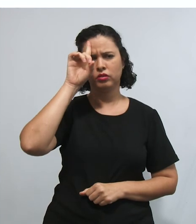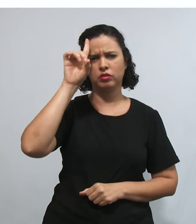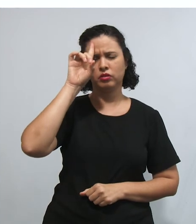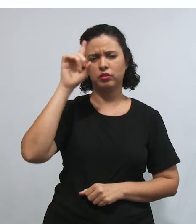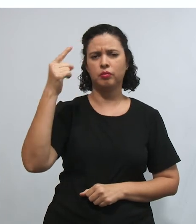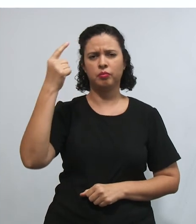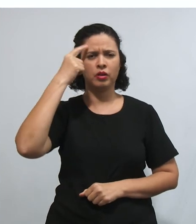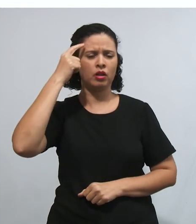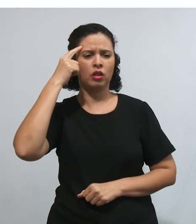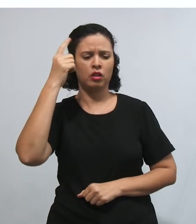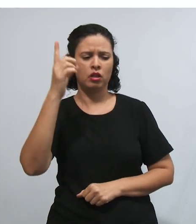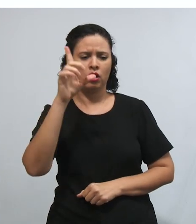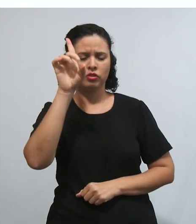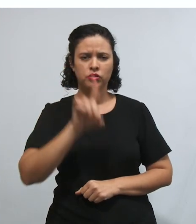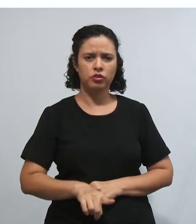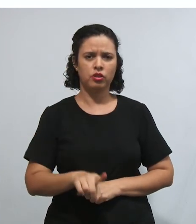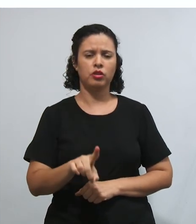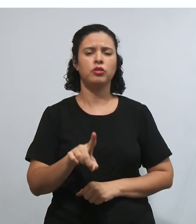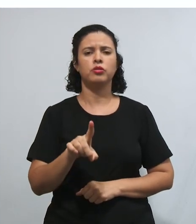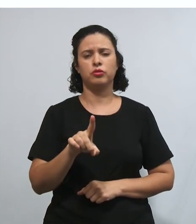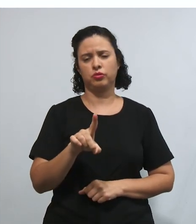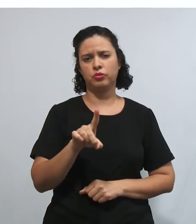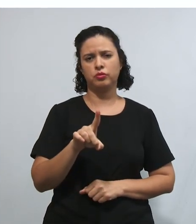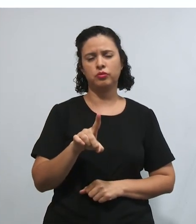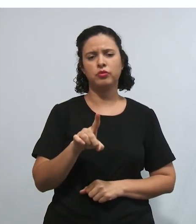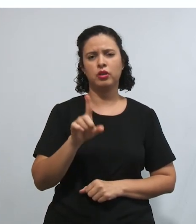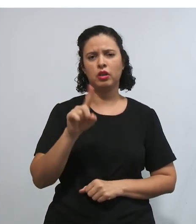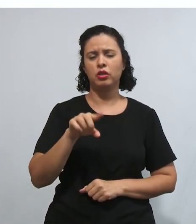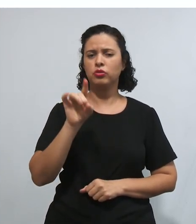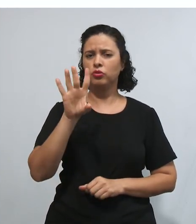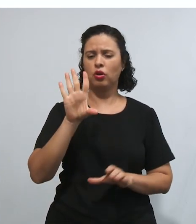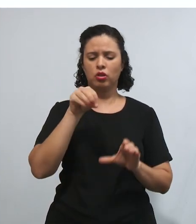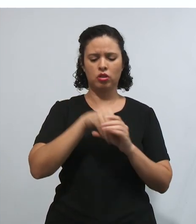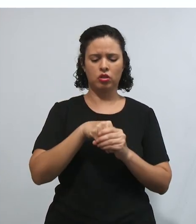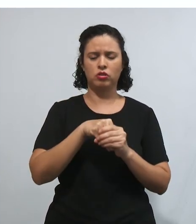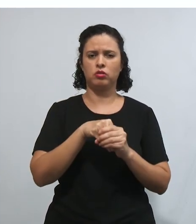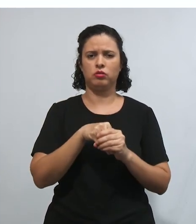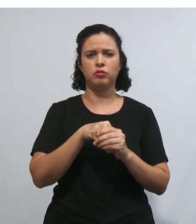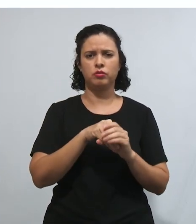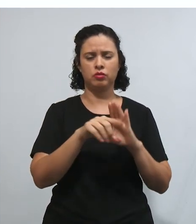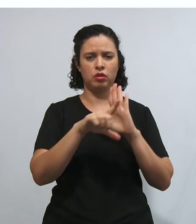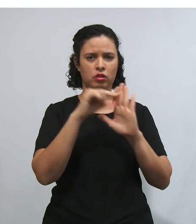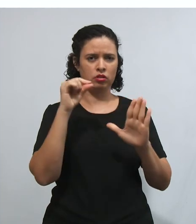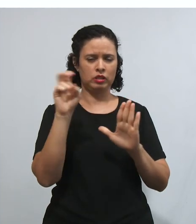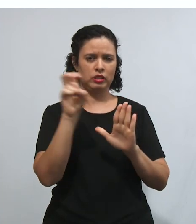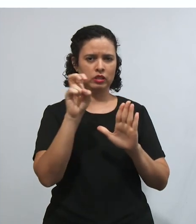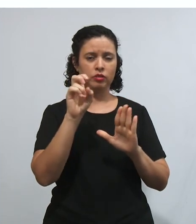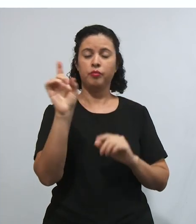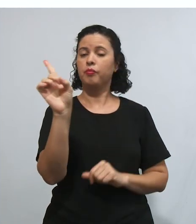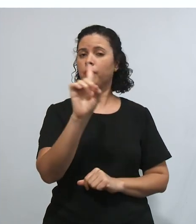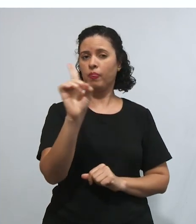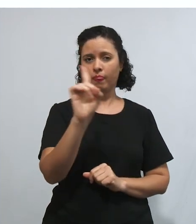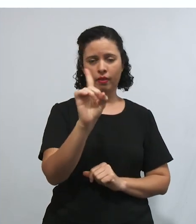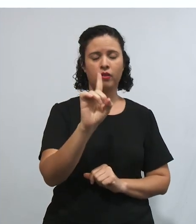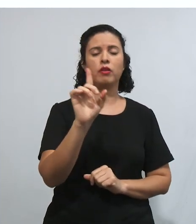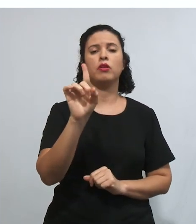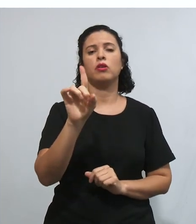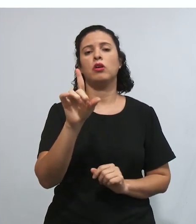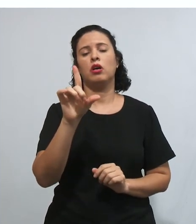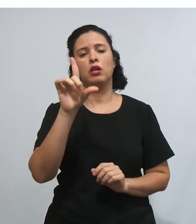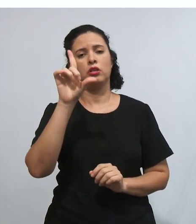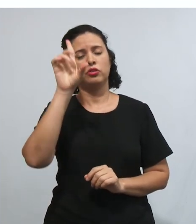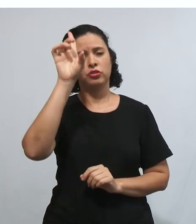pensam que os nossos direitos e garantias fundamentais estão apenas no artigo 5º, mas não é. Os direitos e garantias fundamentais,